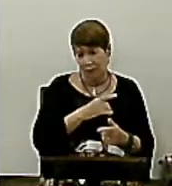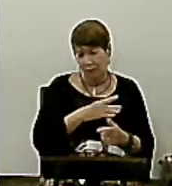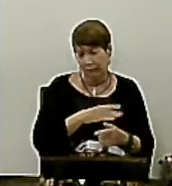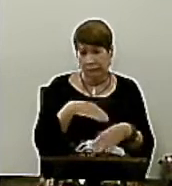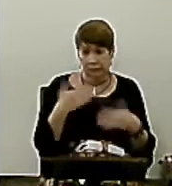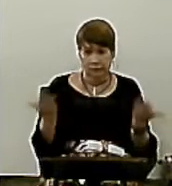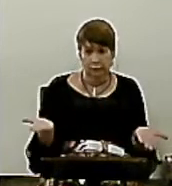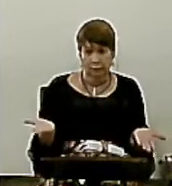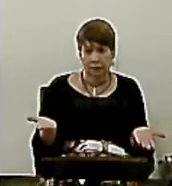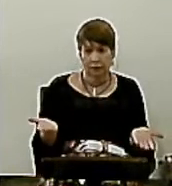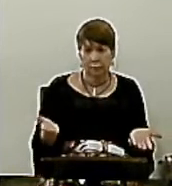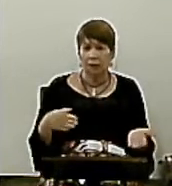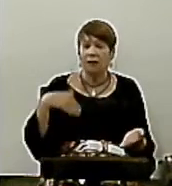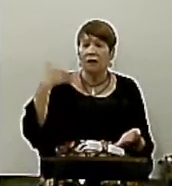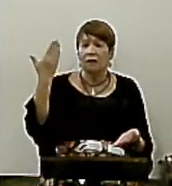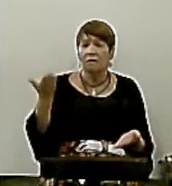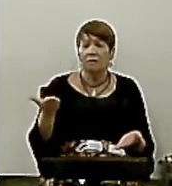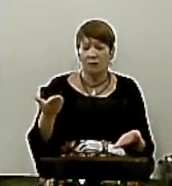que eu erro a mão